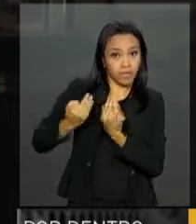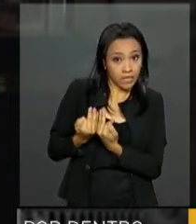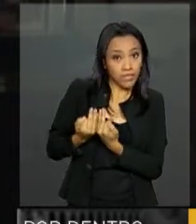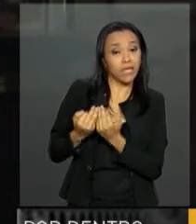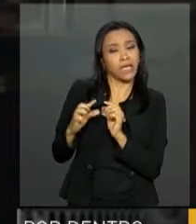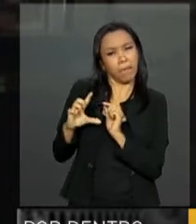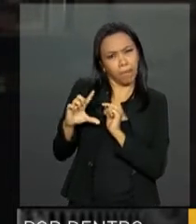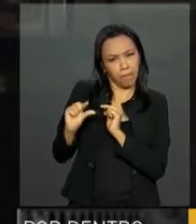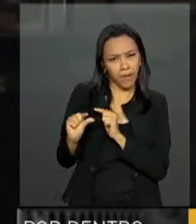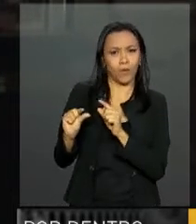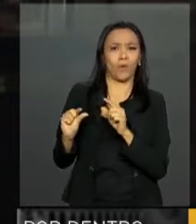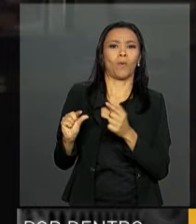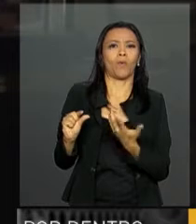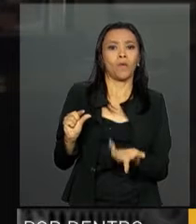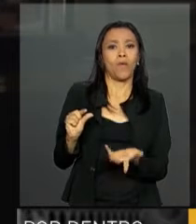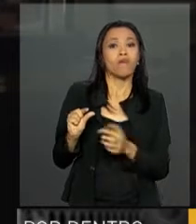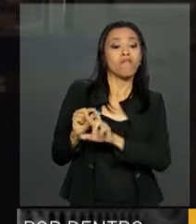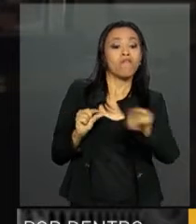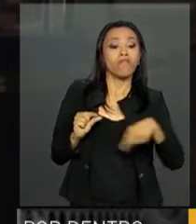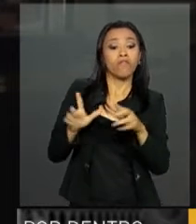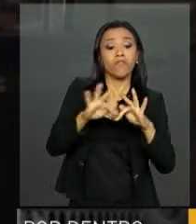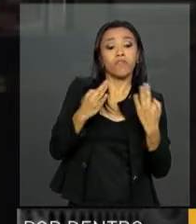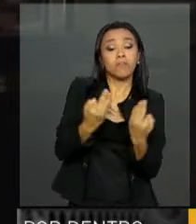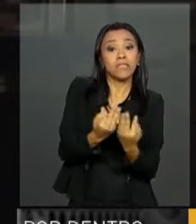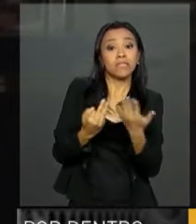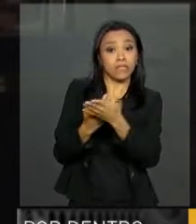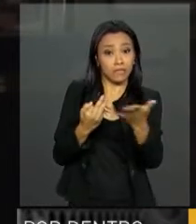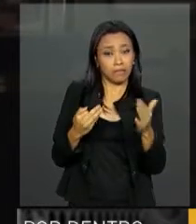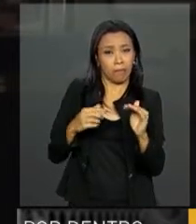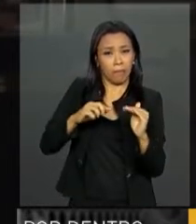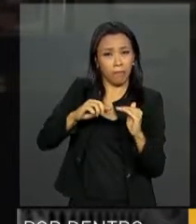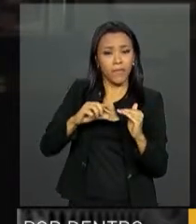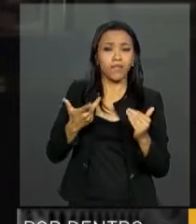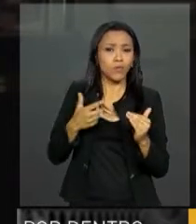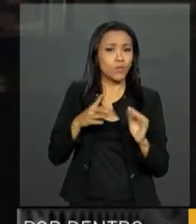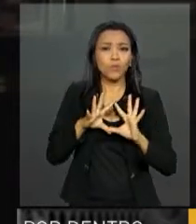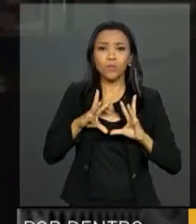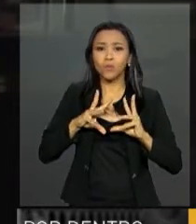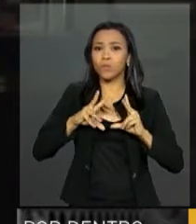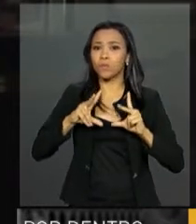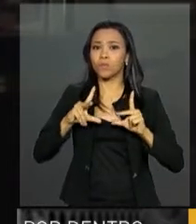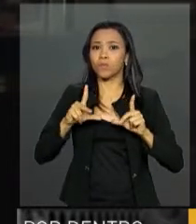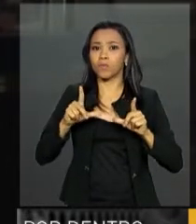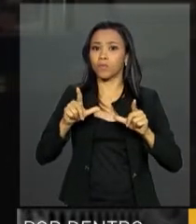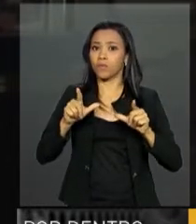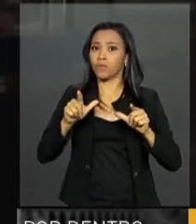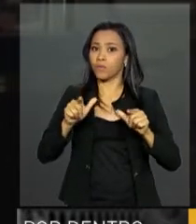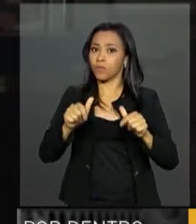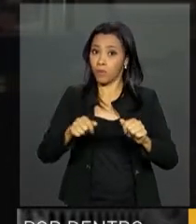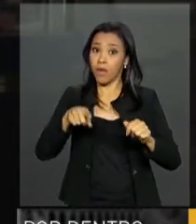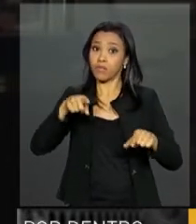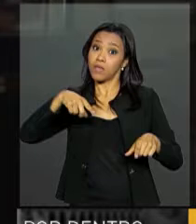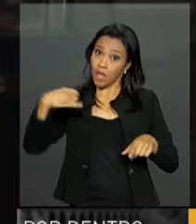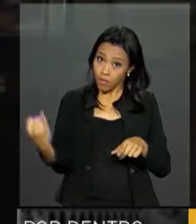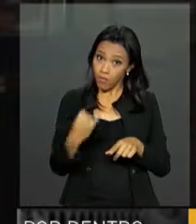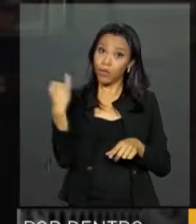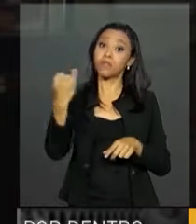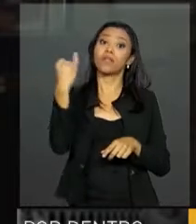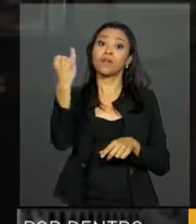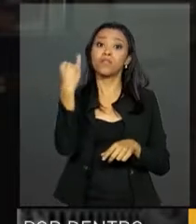menor ainda, que são as famílias que têm uma renda menor do que essa ainda. Então, em tudo isso, é importante ser